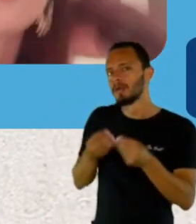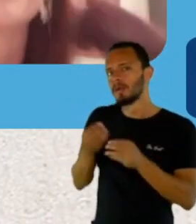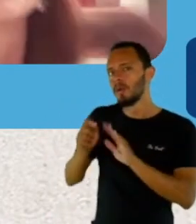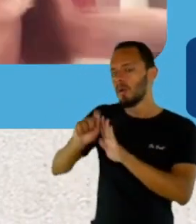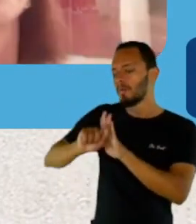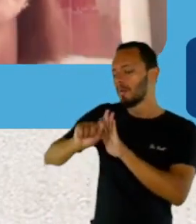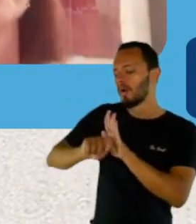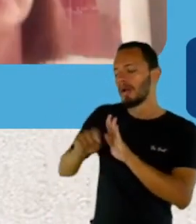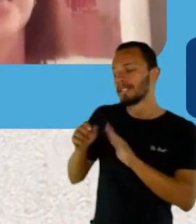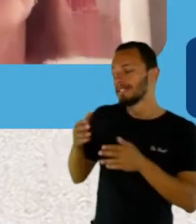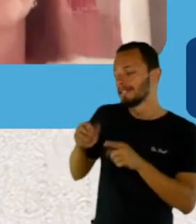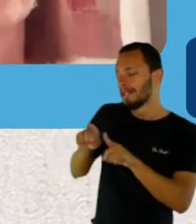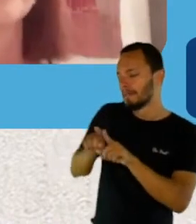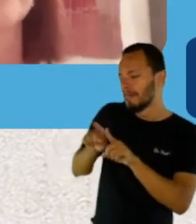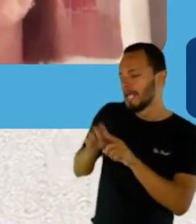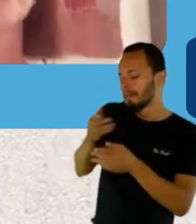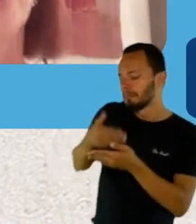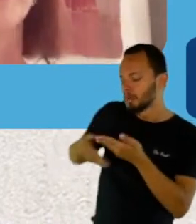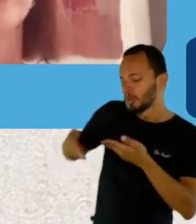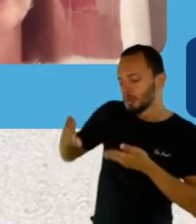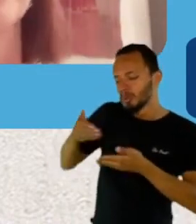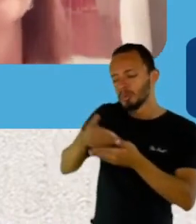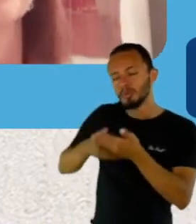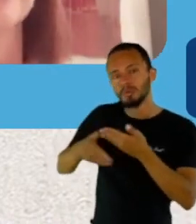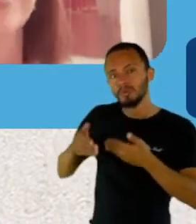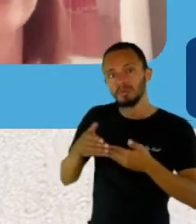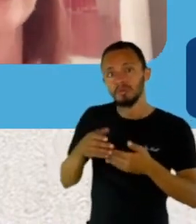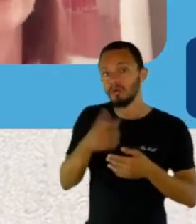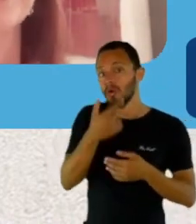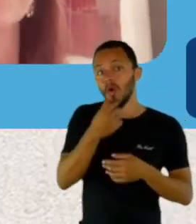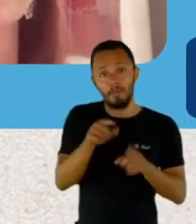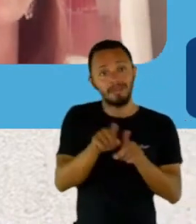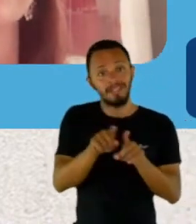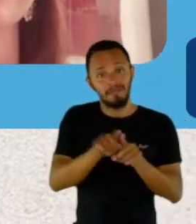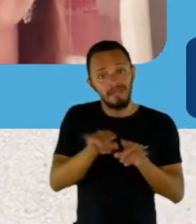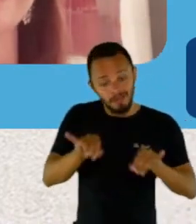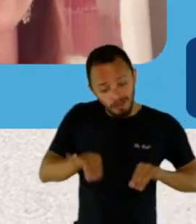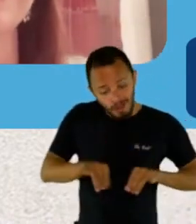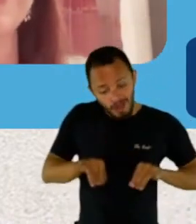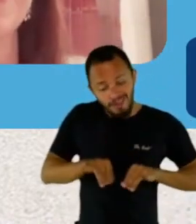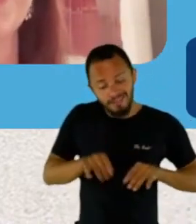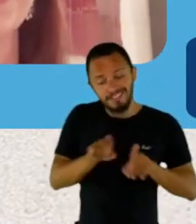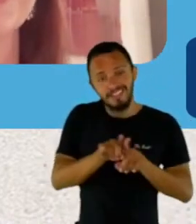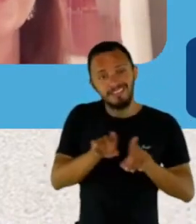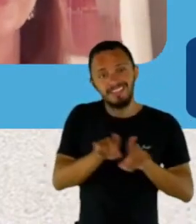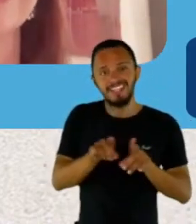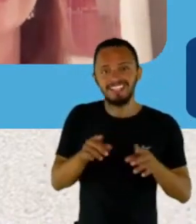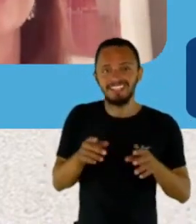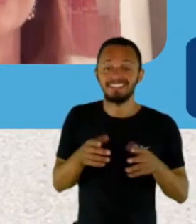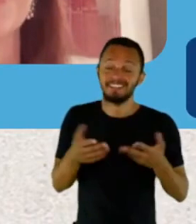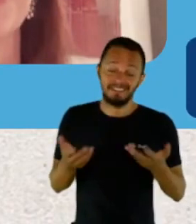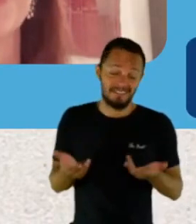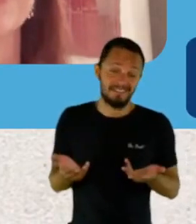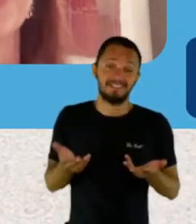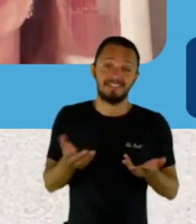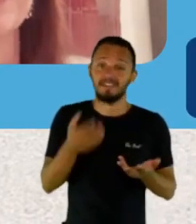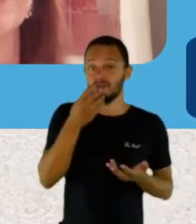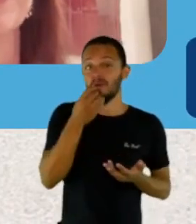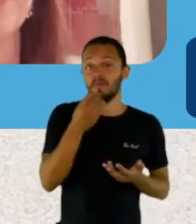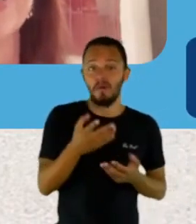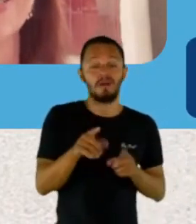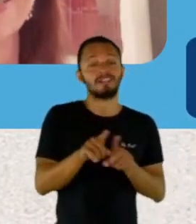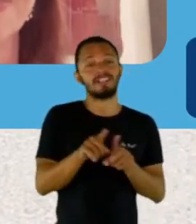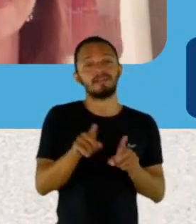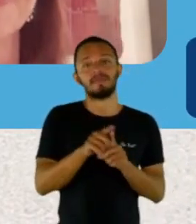Como lidar. Claro, eles também sofrem, né? A gente esquece disso, né? Então, é bom também eles passarem um pouco desse